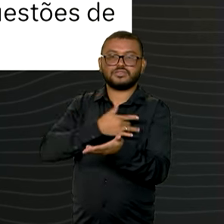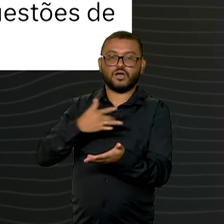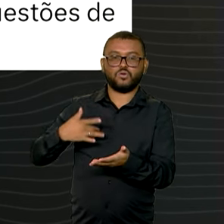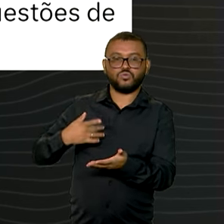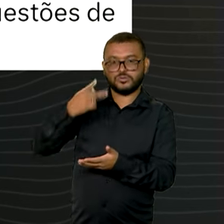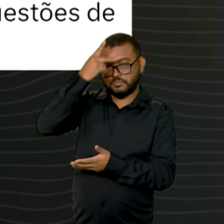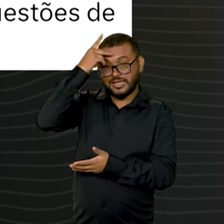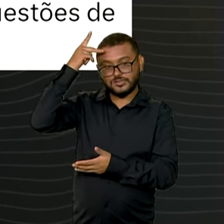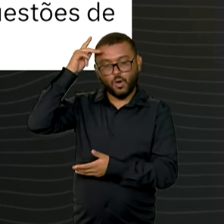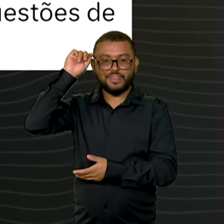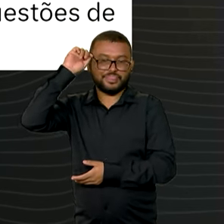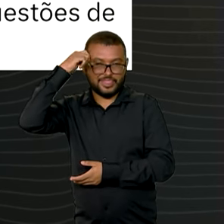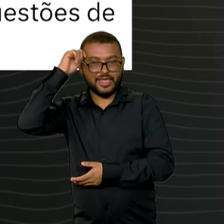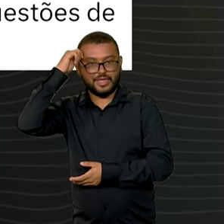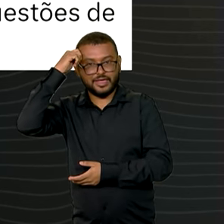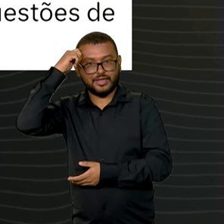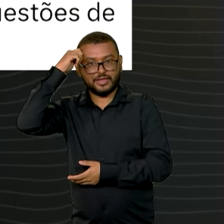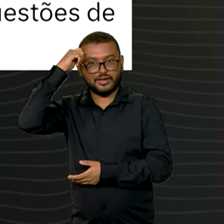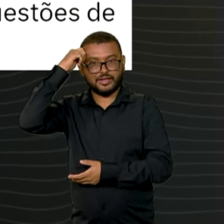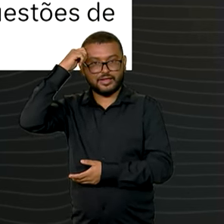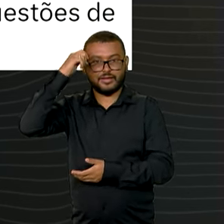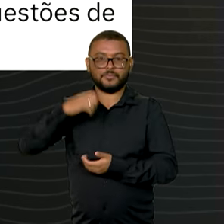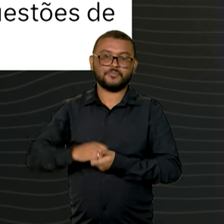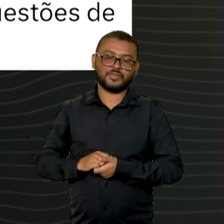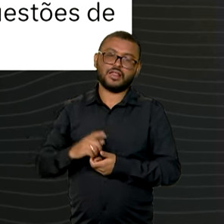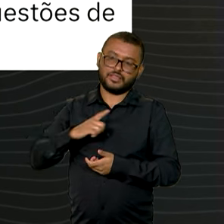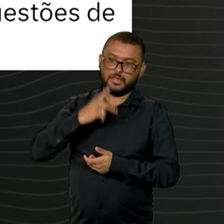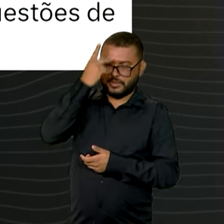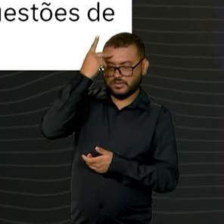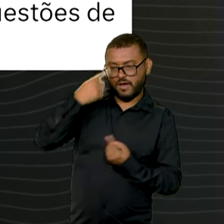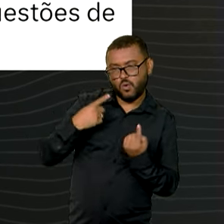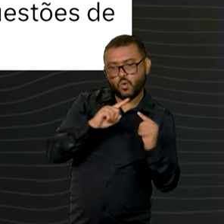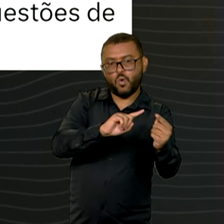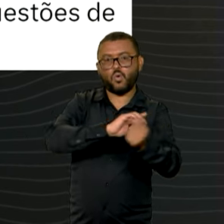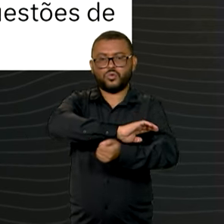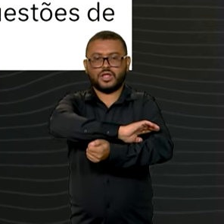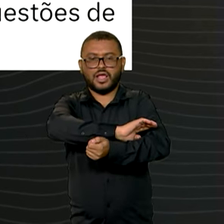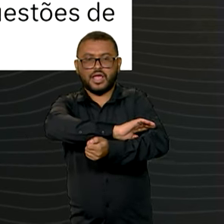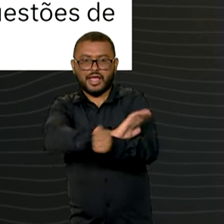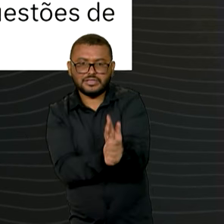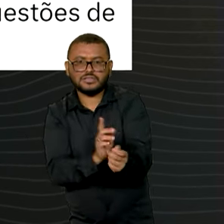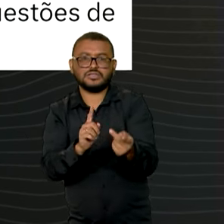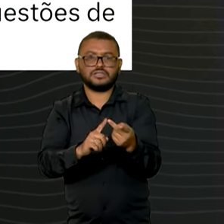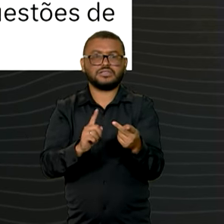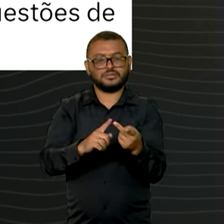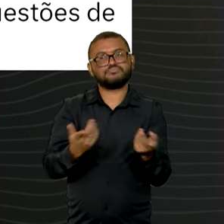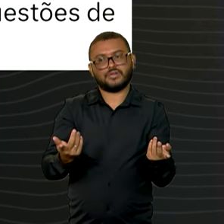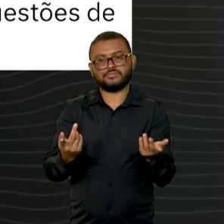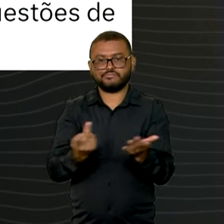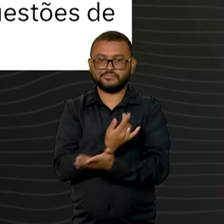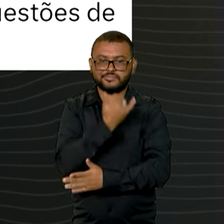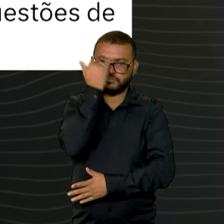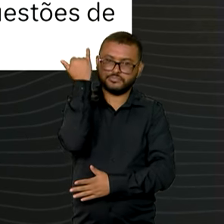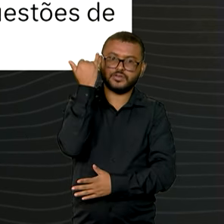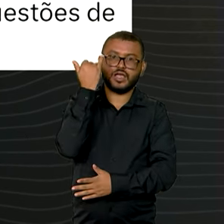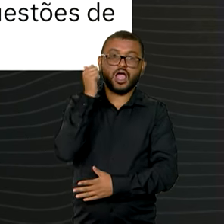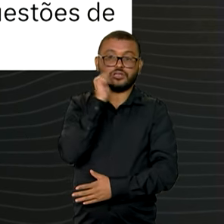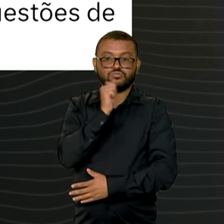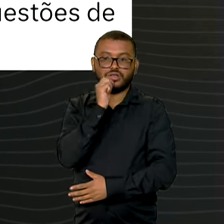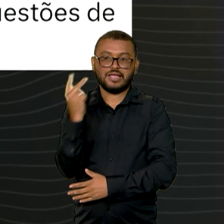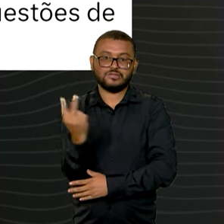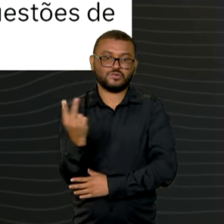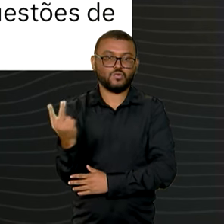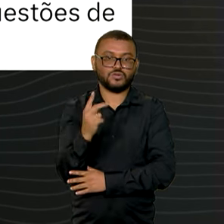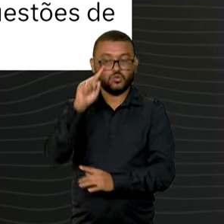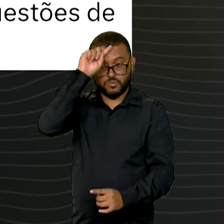população negra que passa por enfrentar o racismo em todas as suas expressões. O objetivo das duas é levar